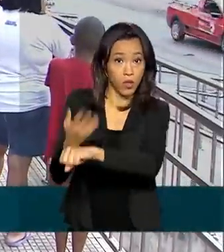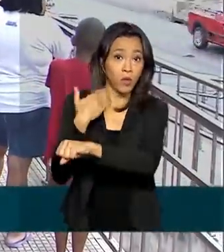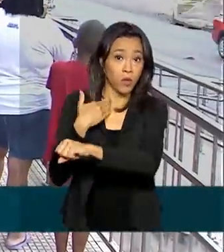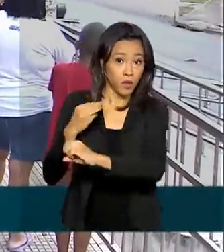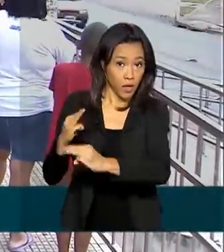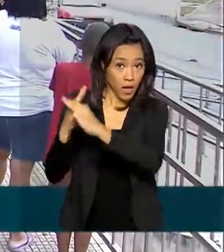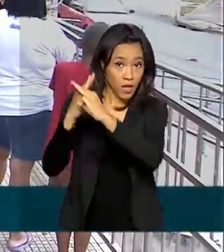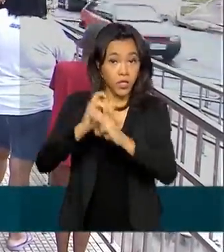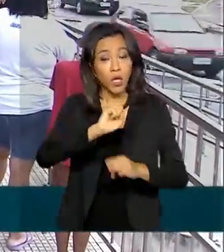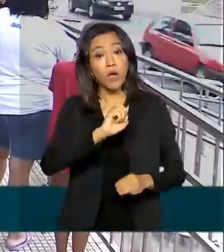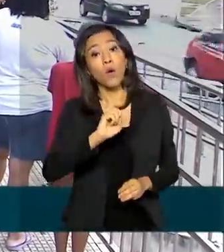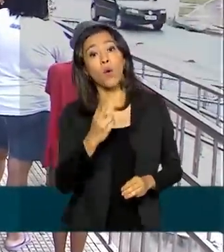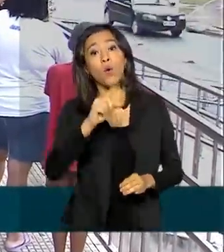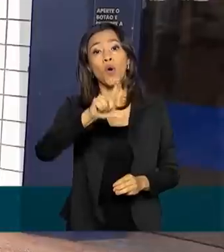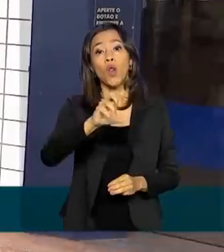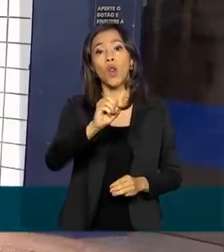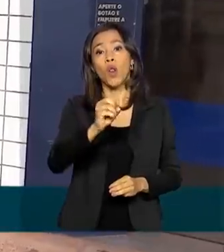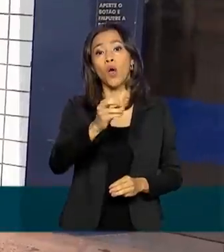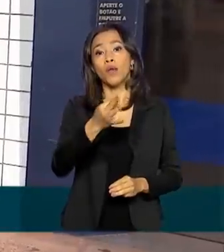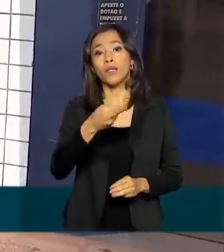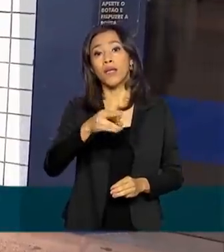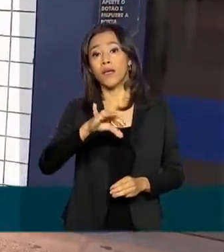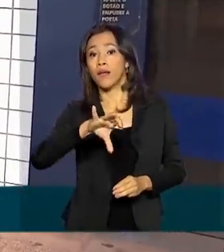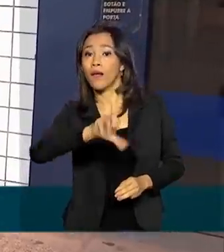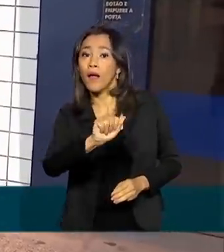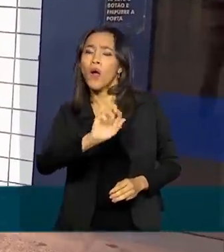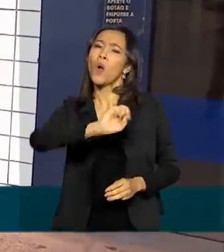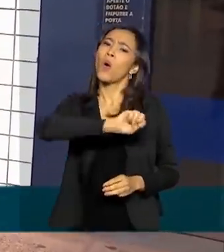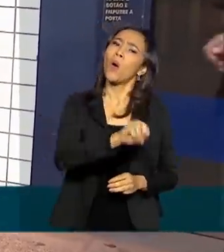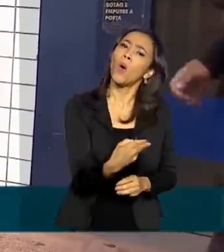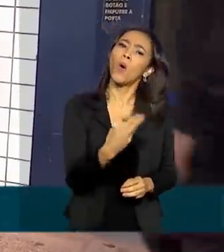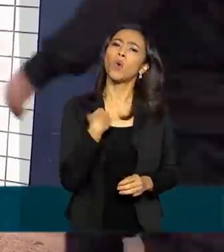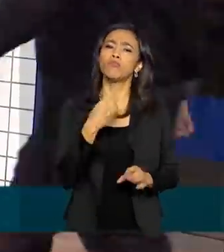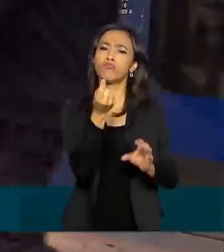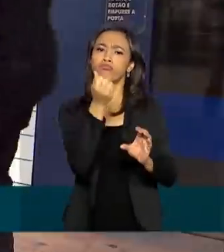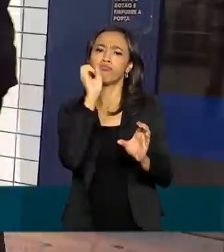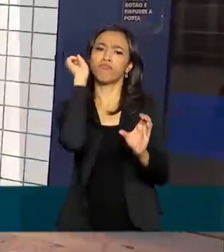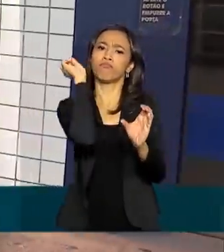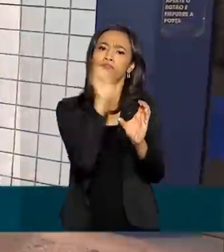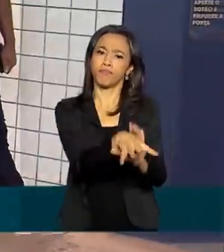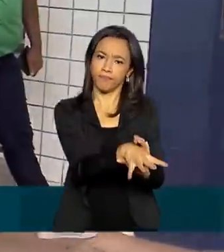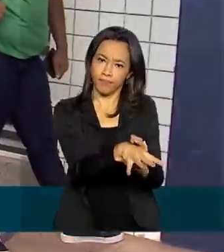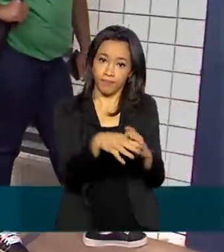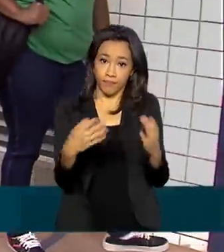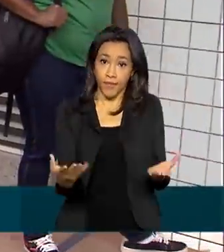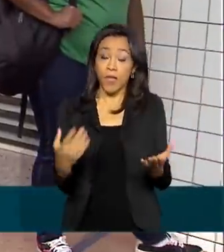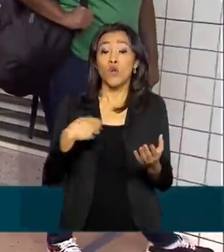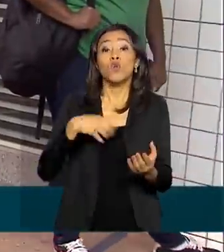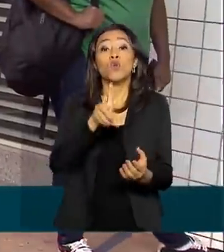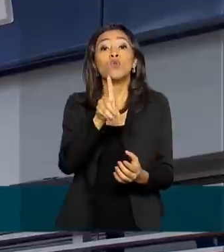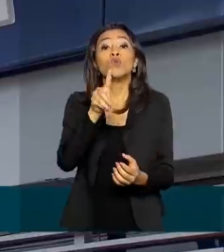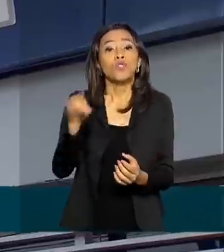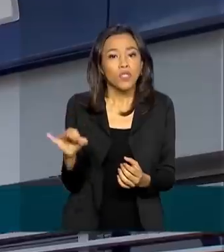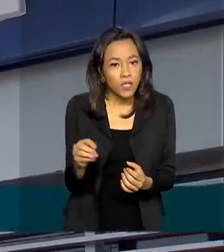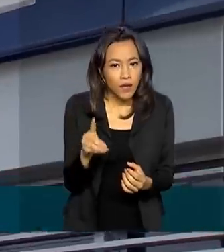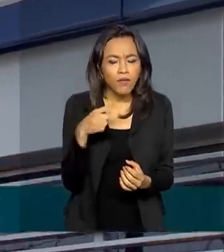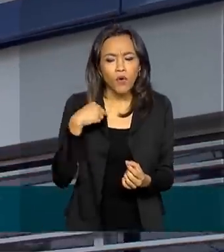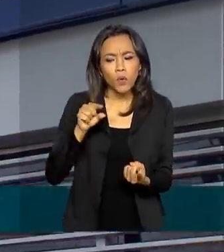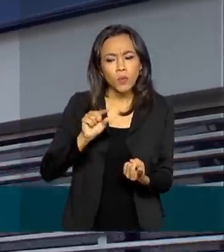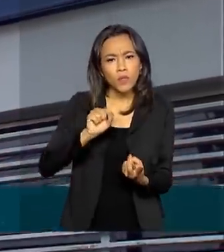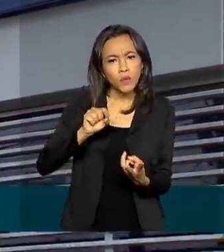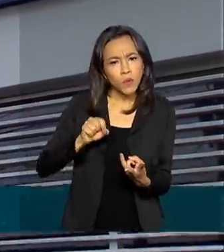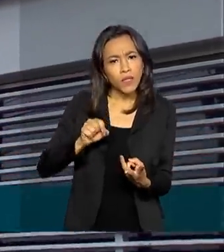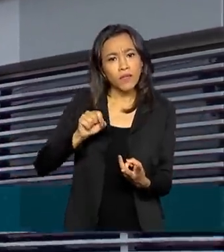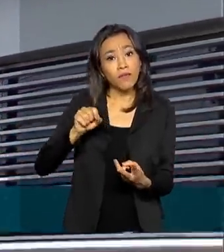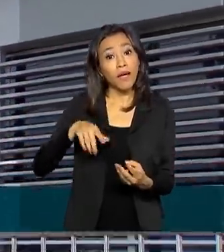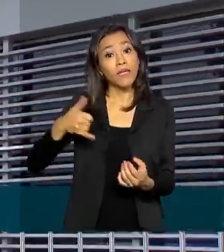Caixa e lotéricas ou se preferem um depósito bancário. As datas foram definidas conforme o